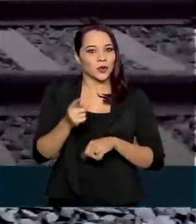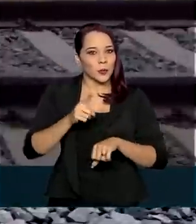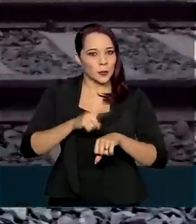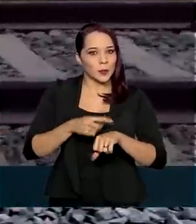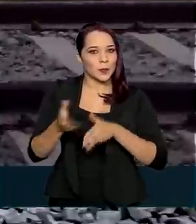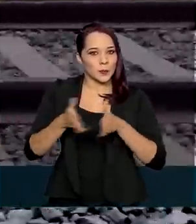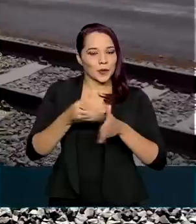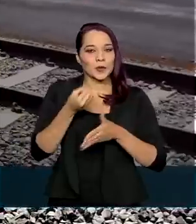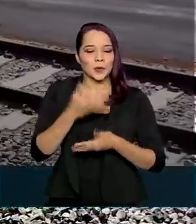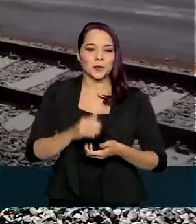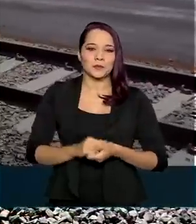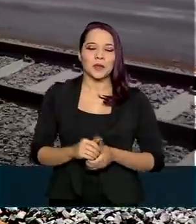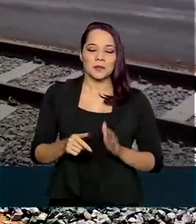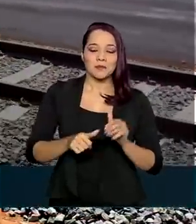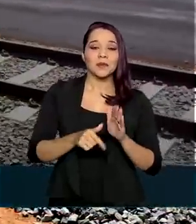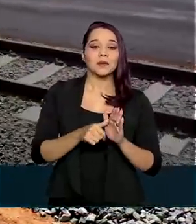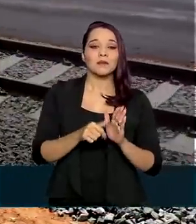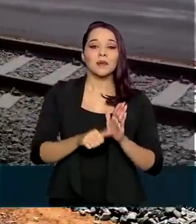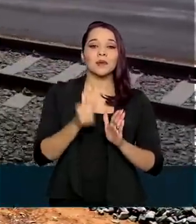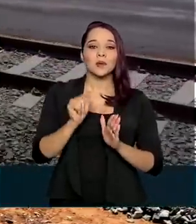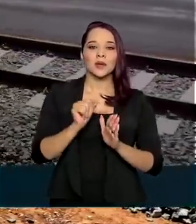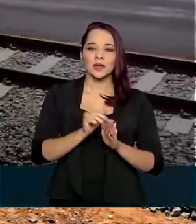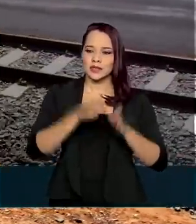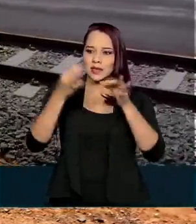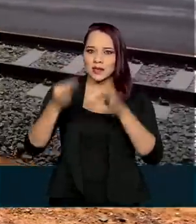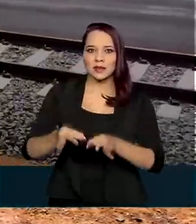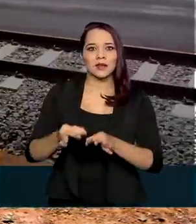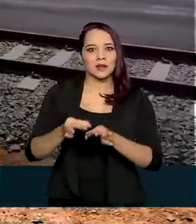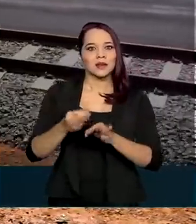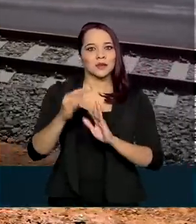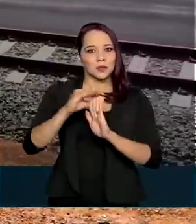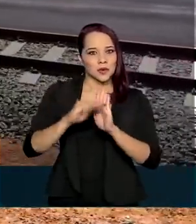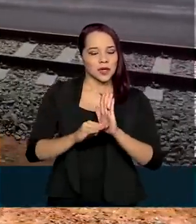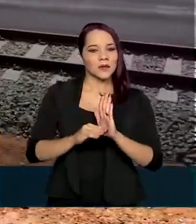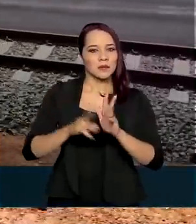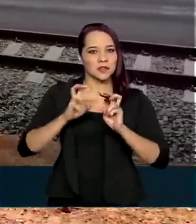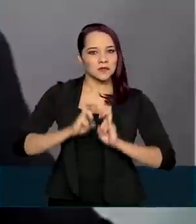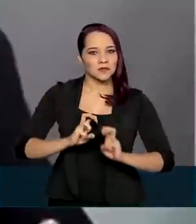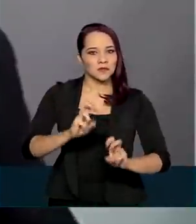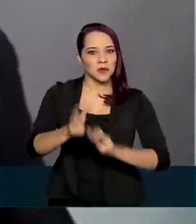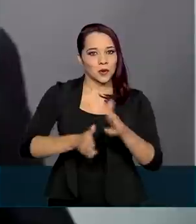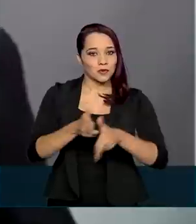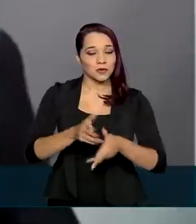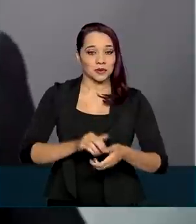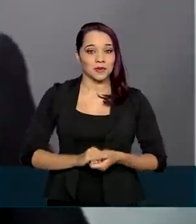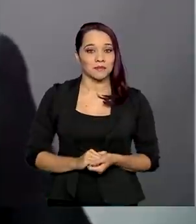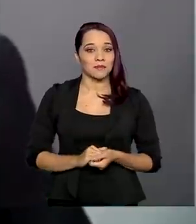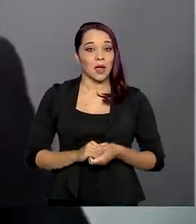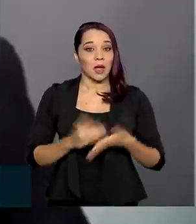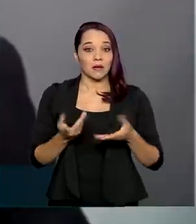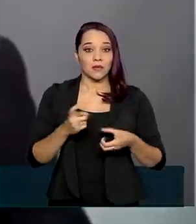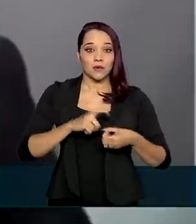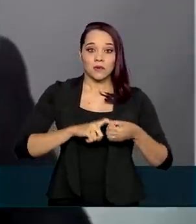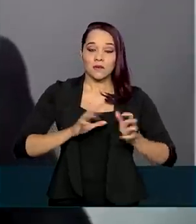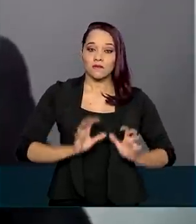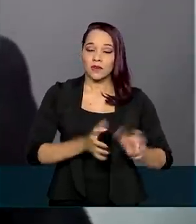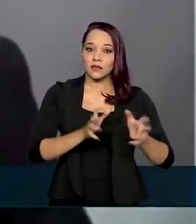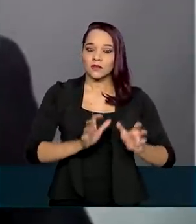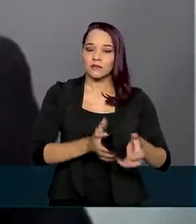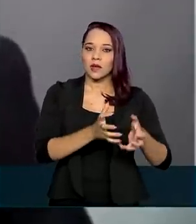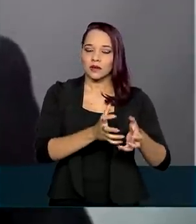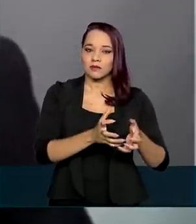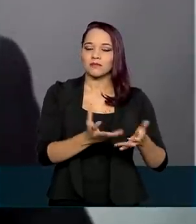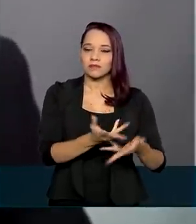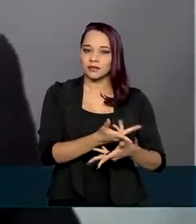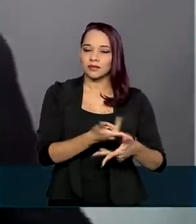primeiro o acerto do nosso programa ferroviário. Nós retomamos os investimentos ferroviários em